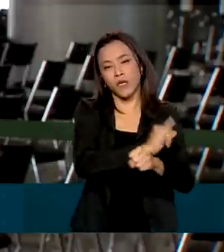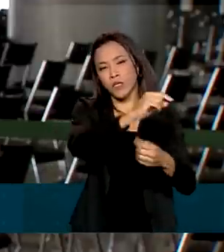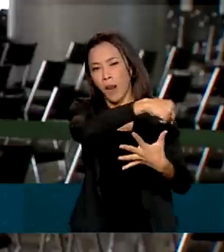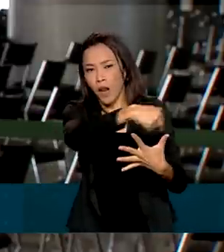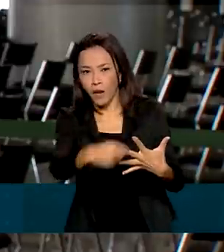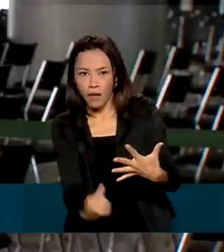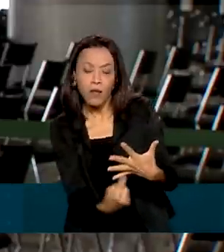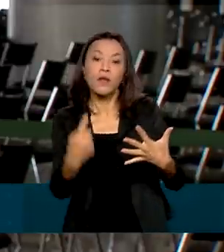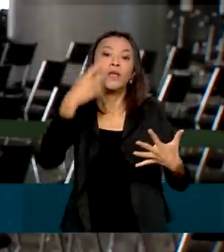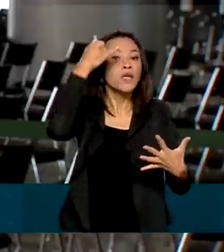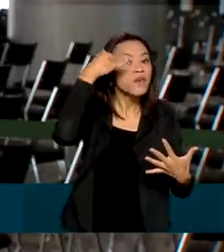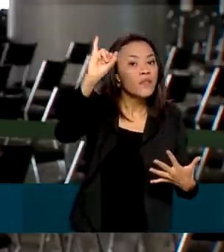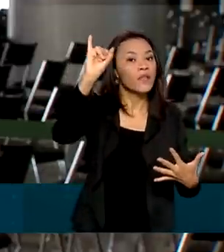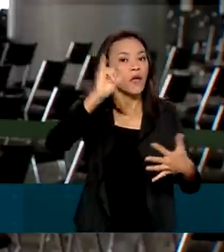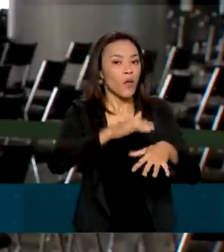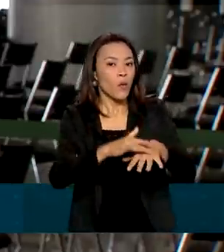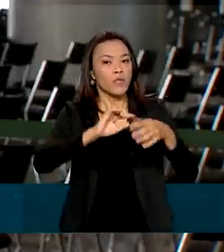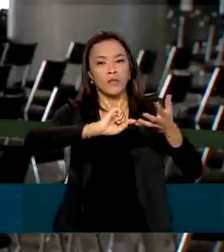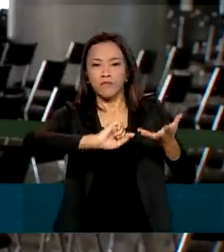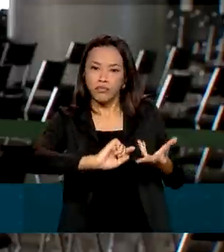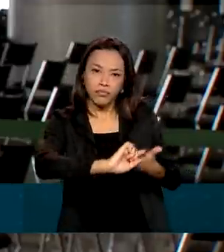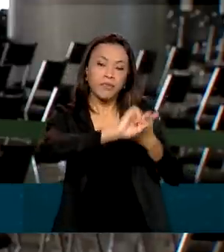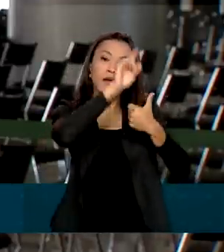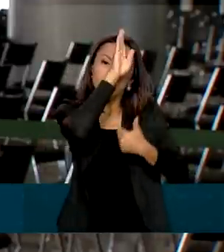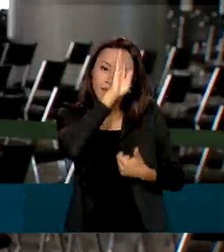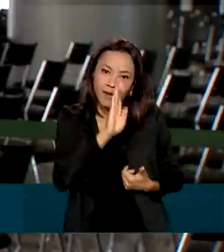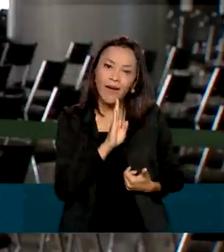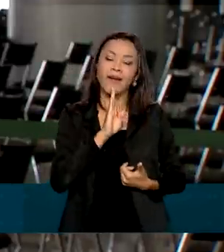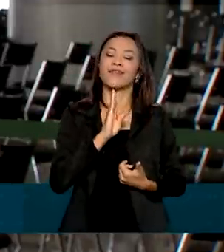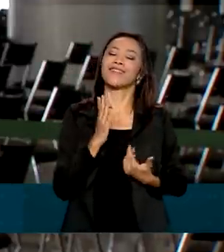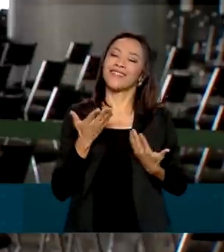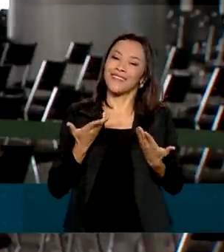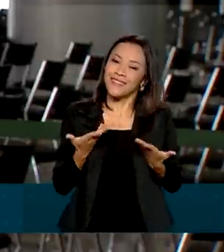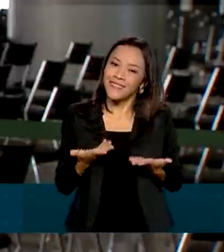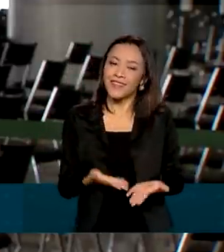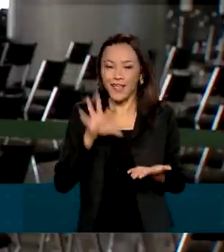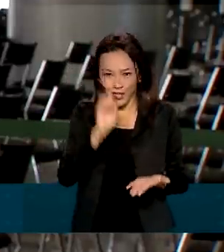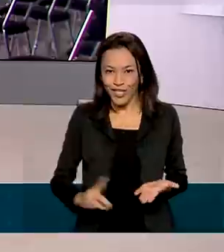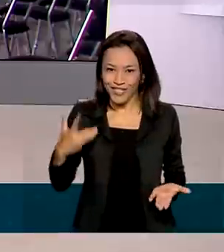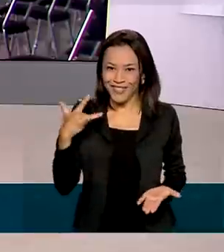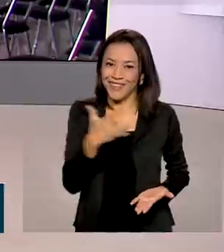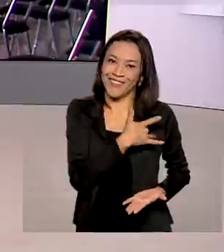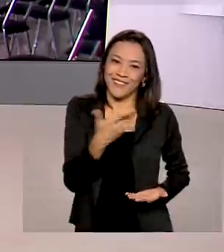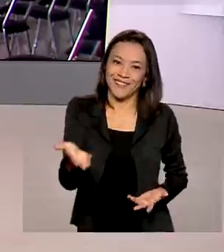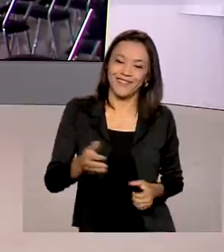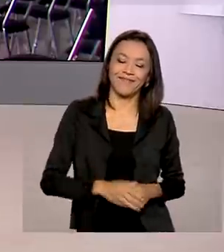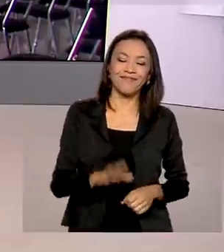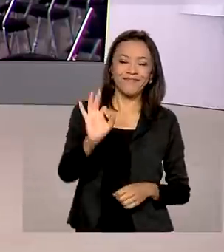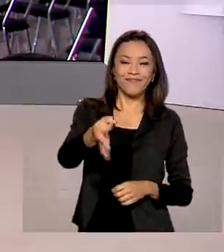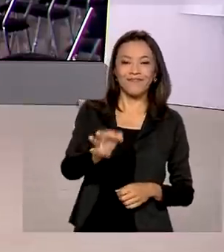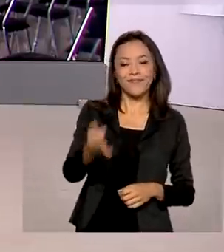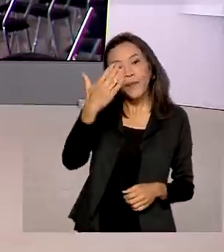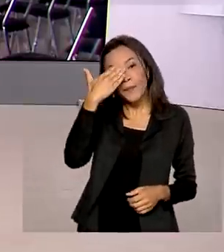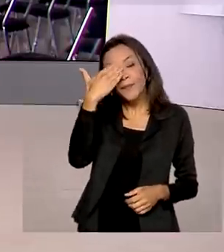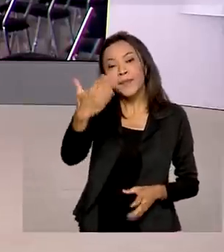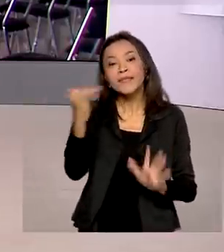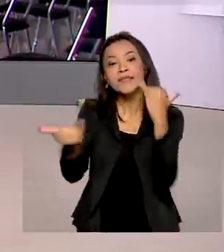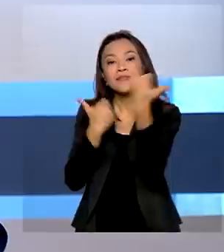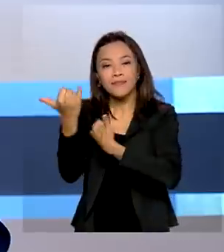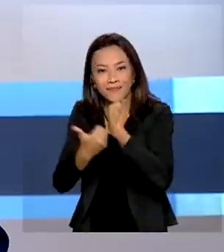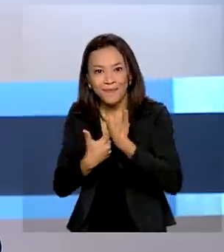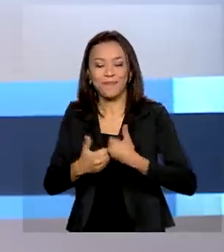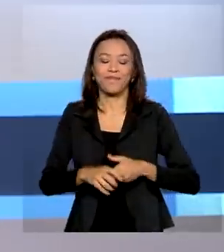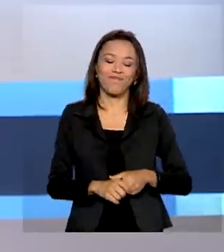além do acesso universal, igualitário e gratuito aos direitos de saúde. Renata. Tá certo, Márcio. Obrigada pelas suas informações.